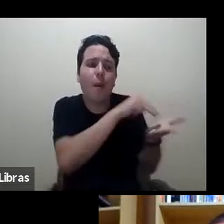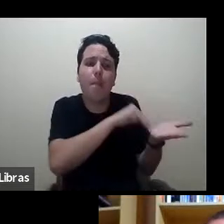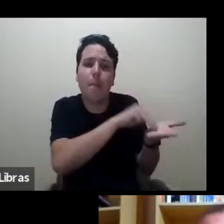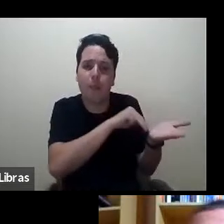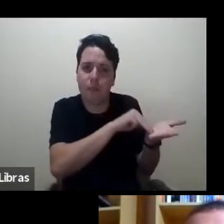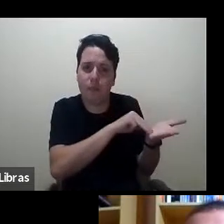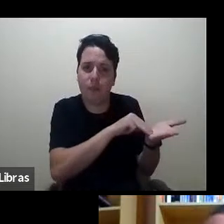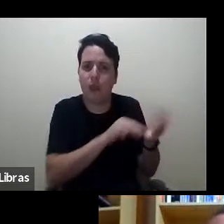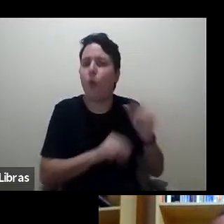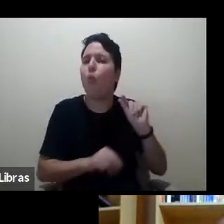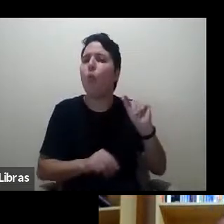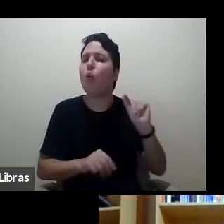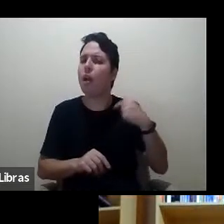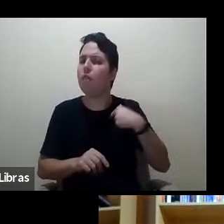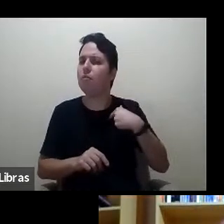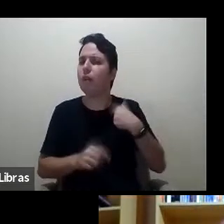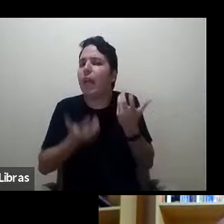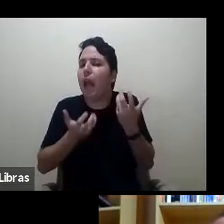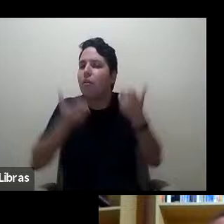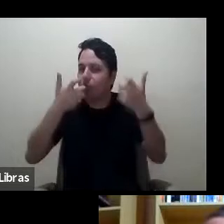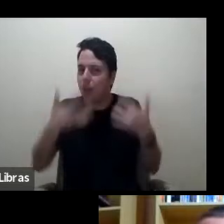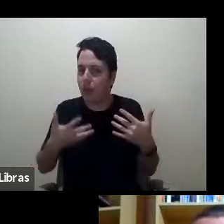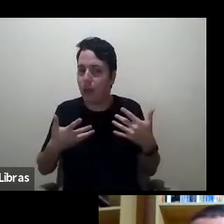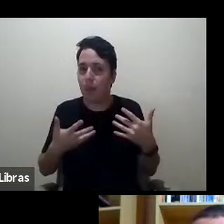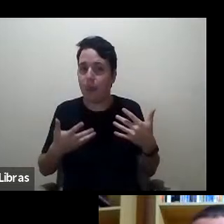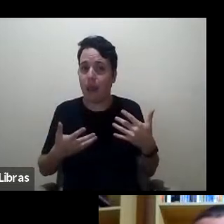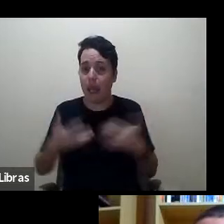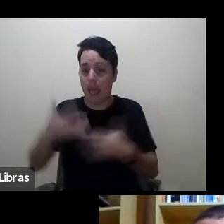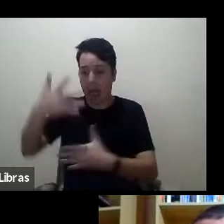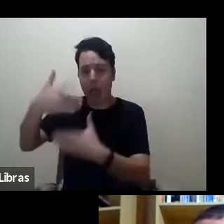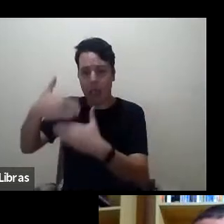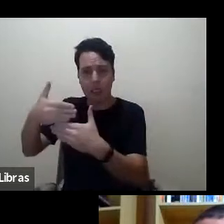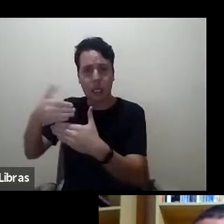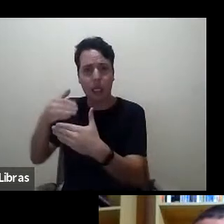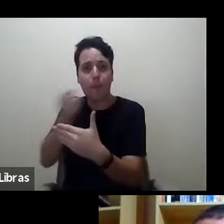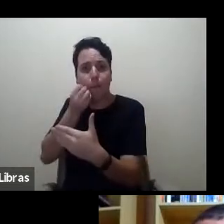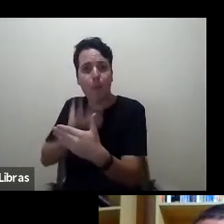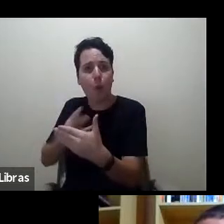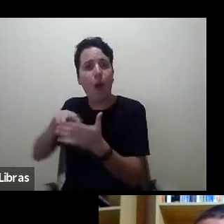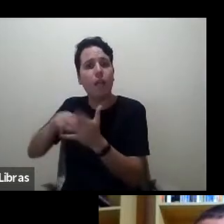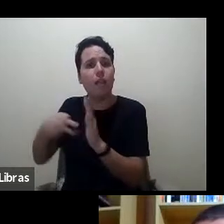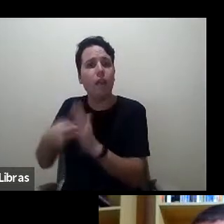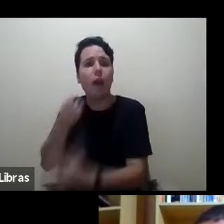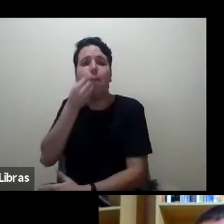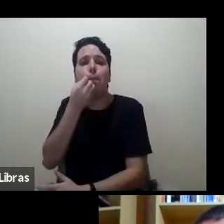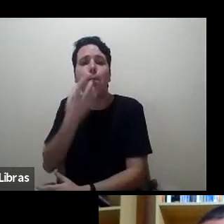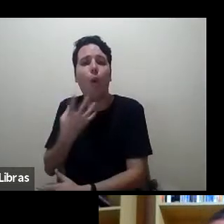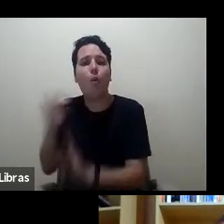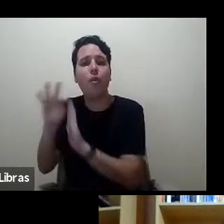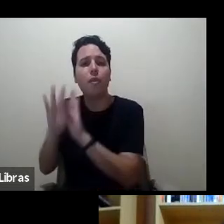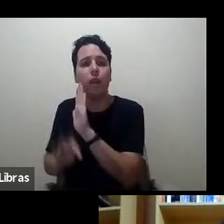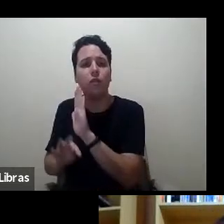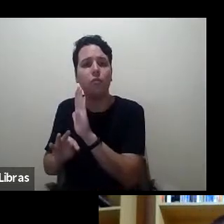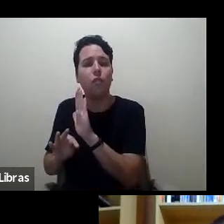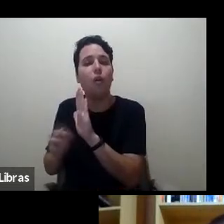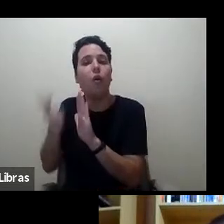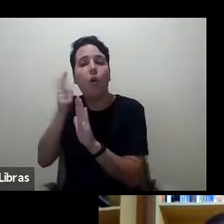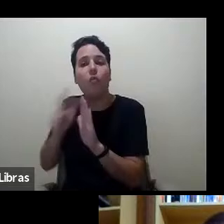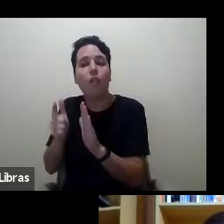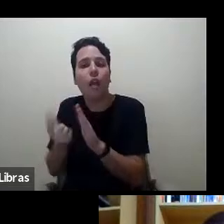Que uma boa resenha é um bom texto. É um bom texto que produz conhecimento. Eu já disse isso, eu repito.